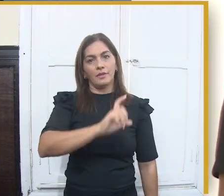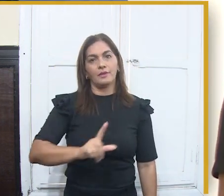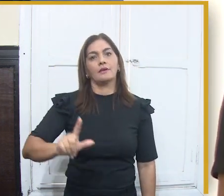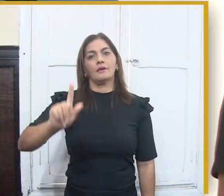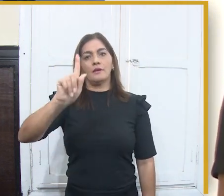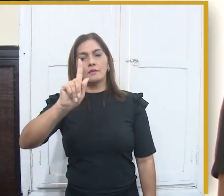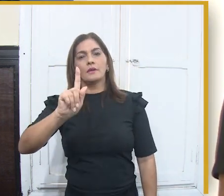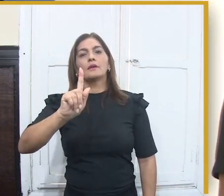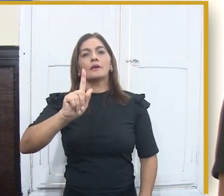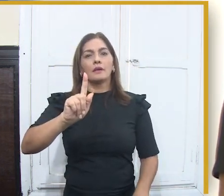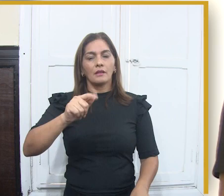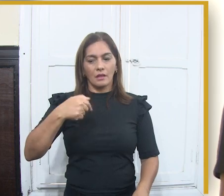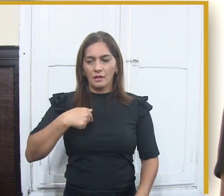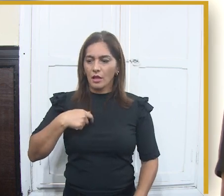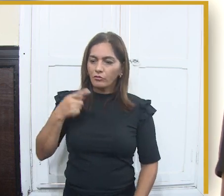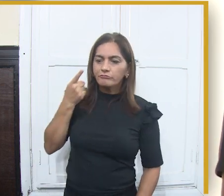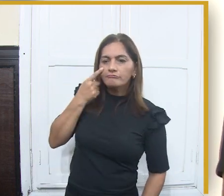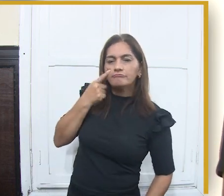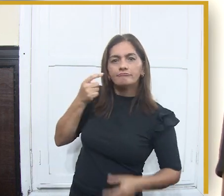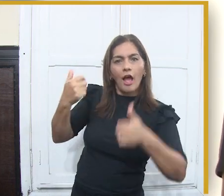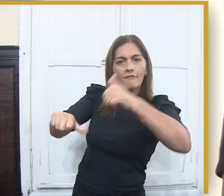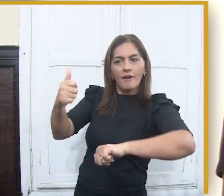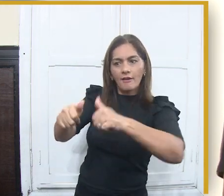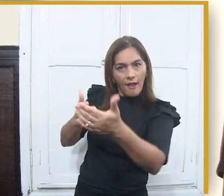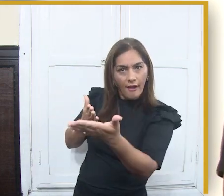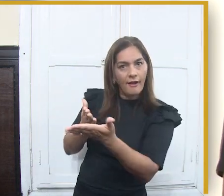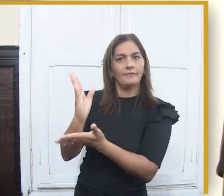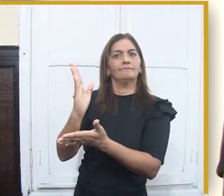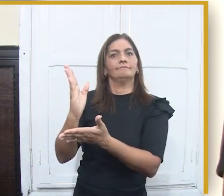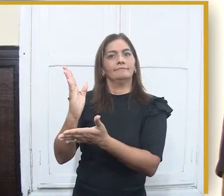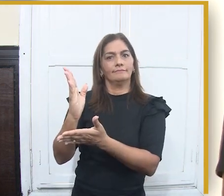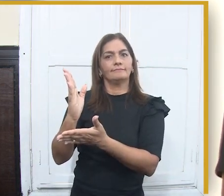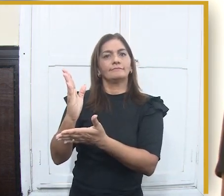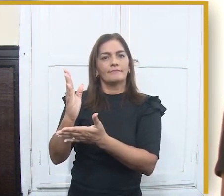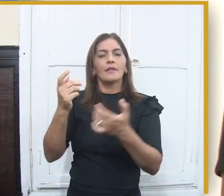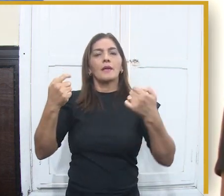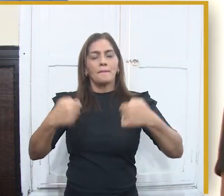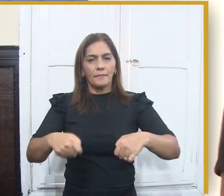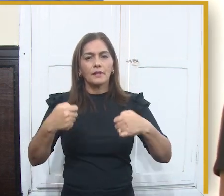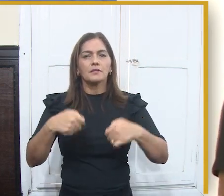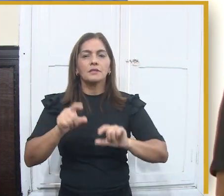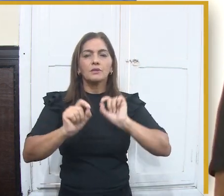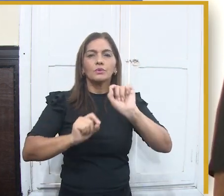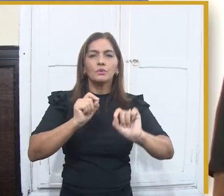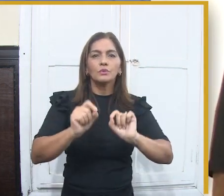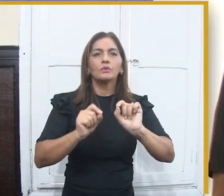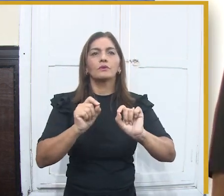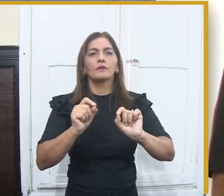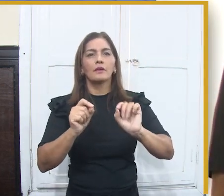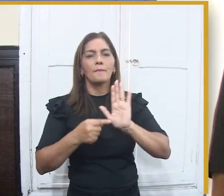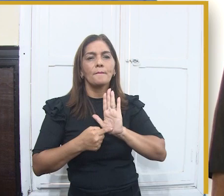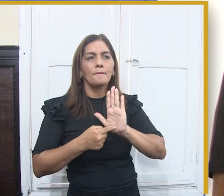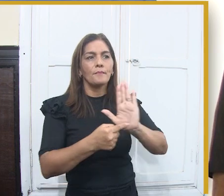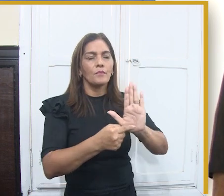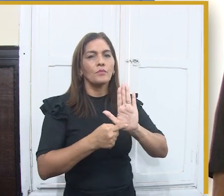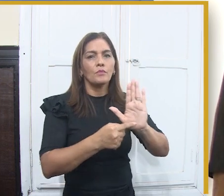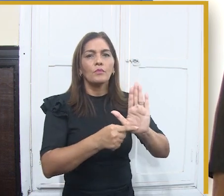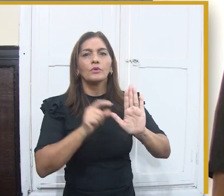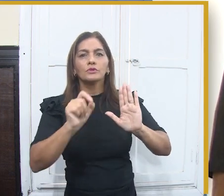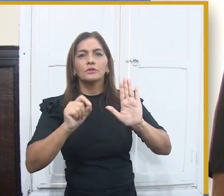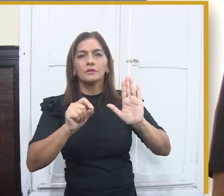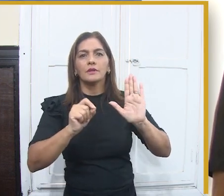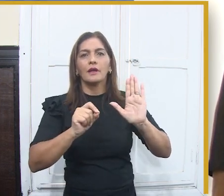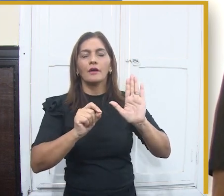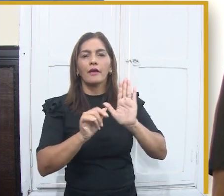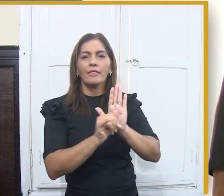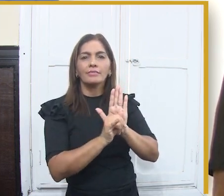gerir a atividade econômica do evento, porque a gestão cultural do evento será feita por parte da